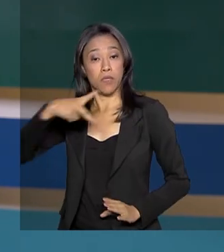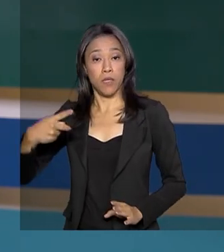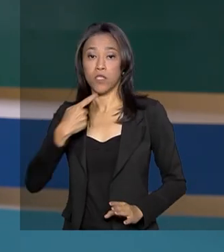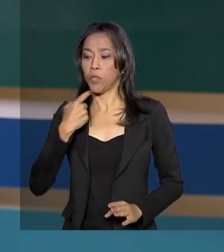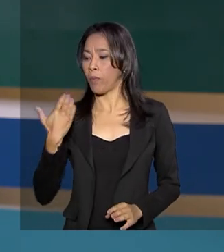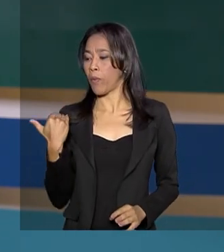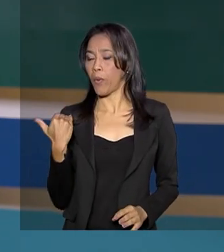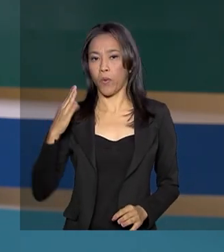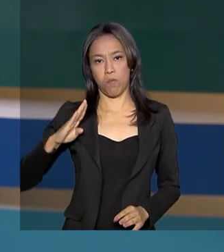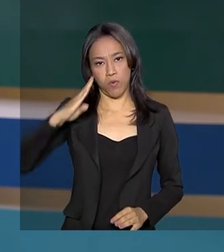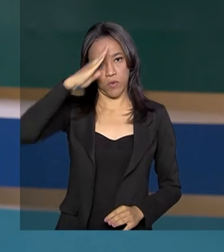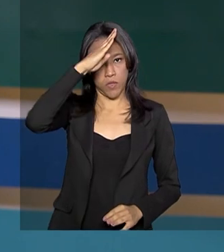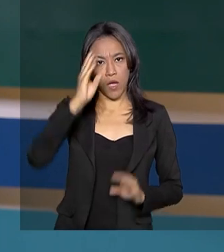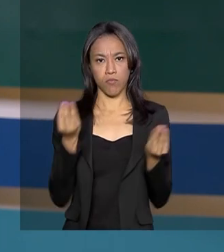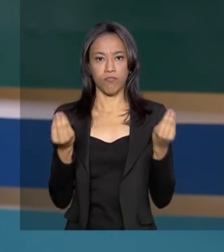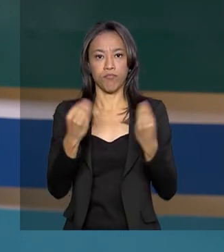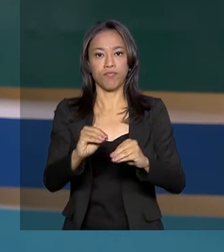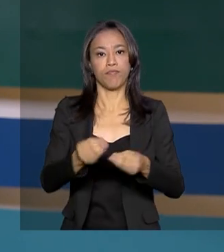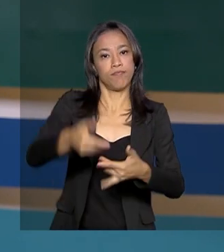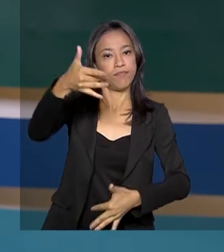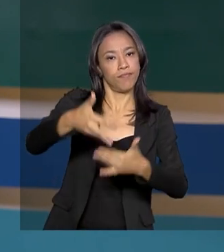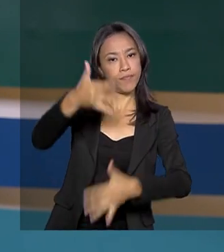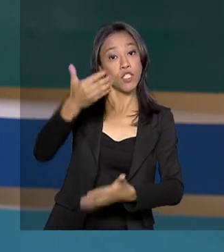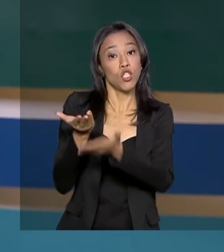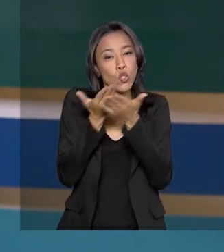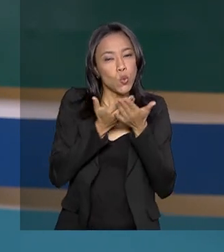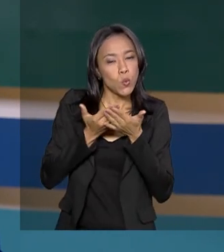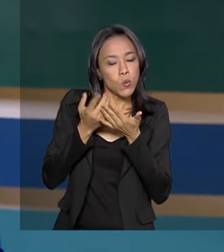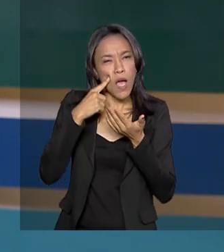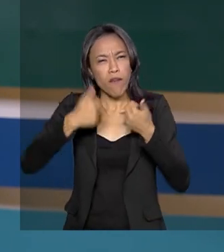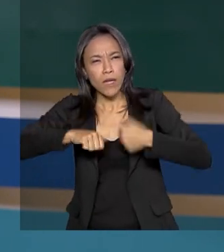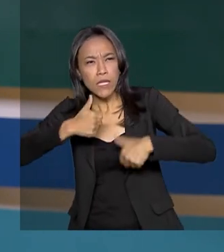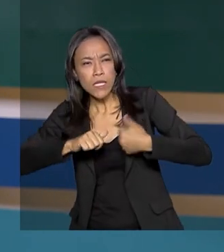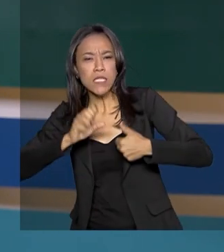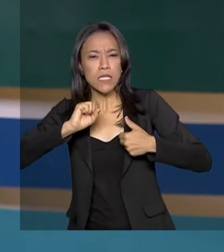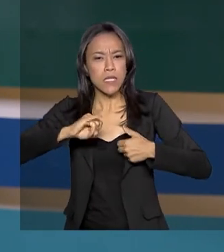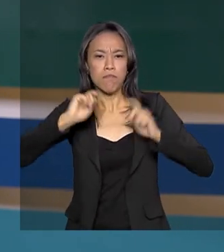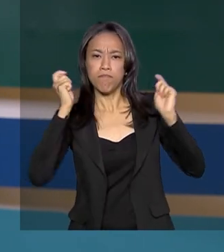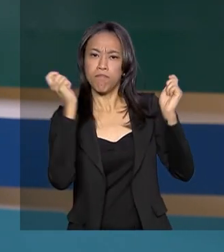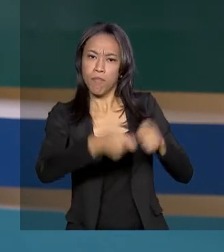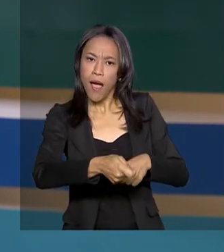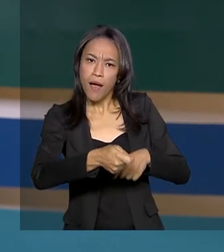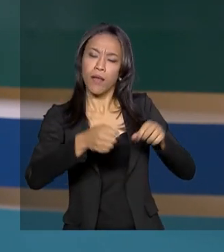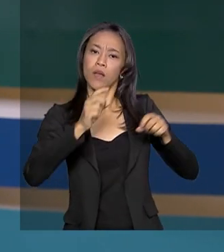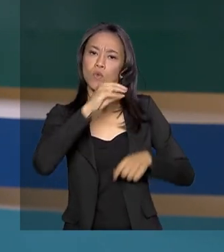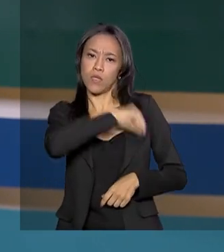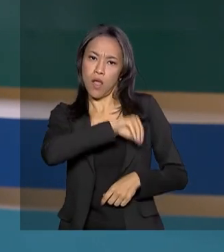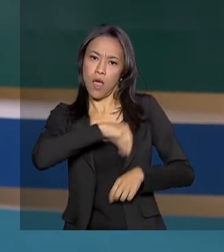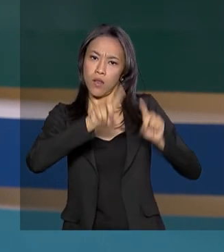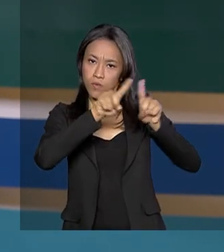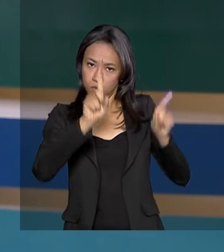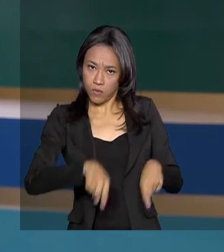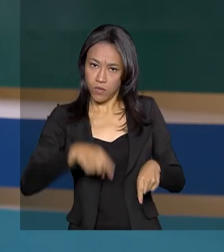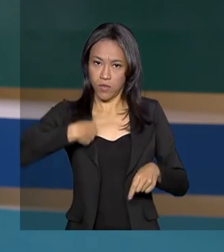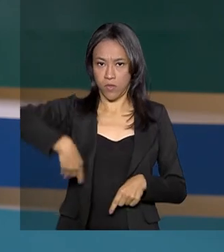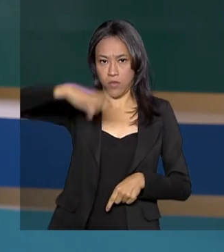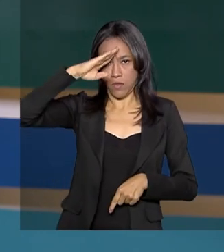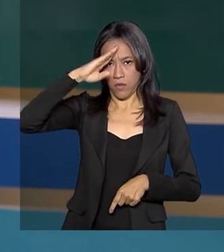Bolsonaro disse agora há pouco pelas redes sociais que está em estudo pagar o salário dos servidores civis e militares dentro do próprio mês